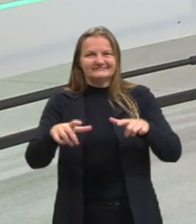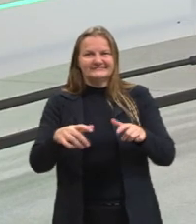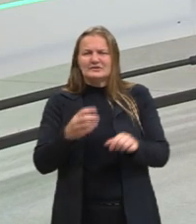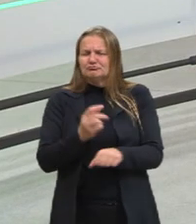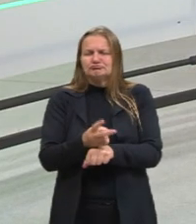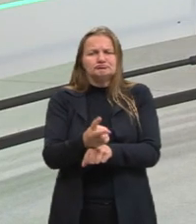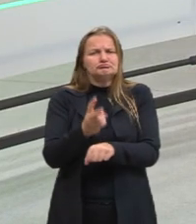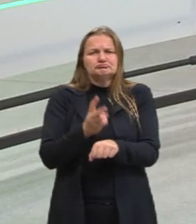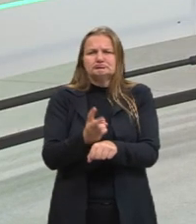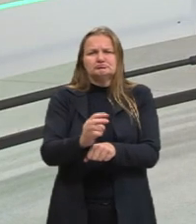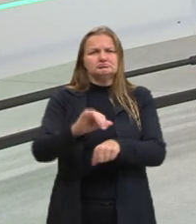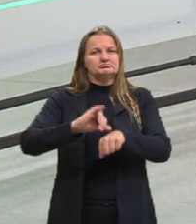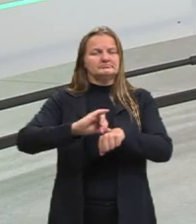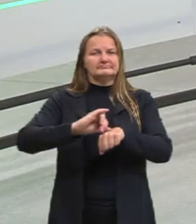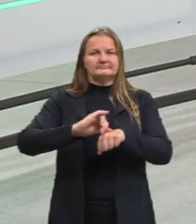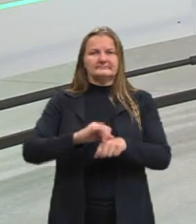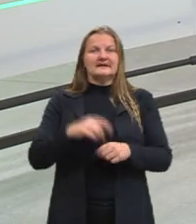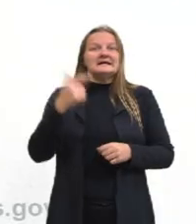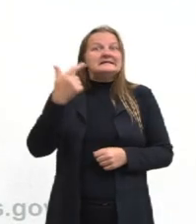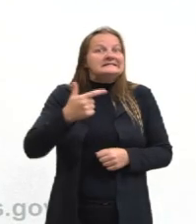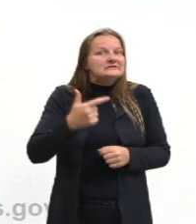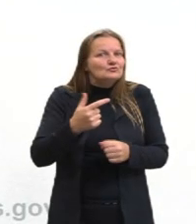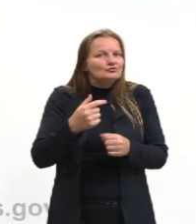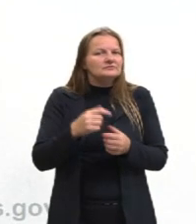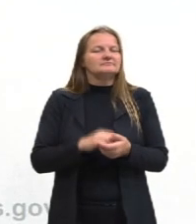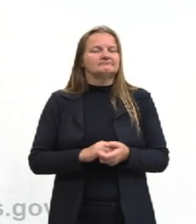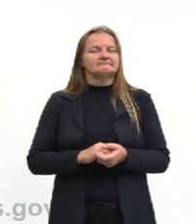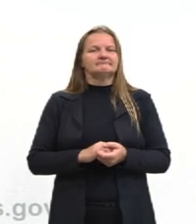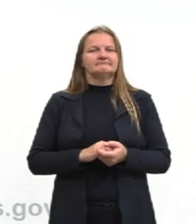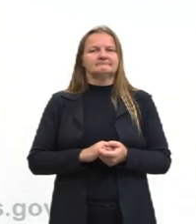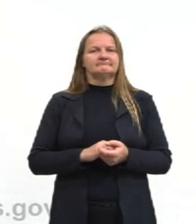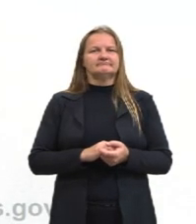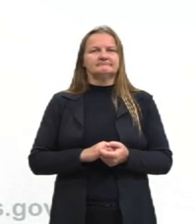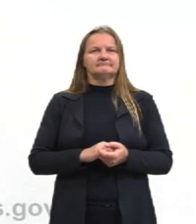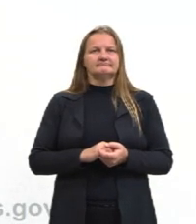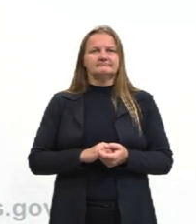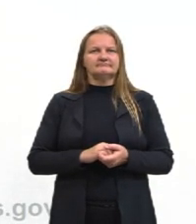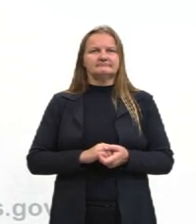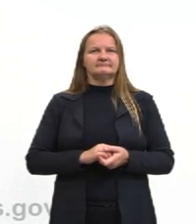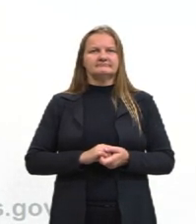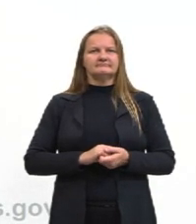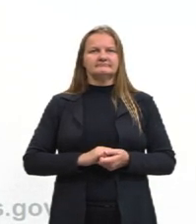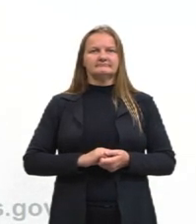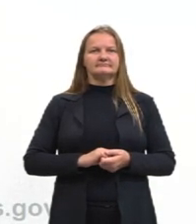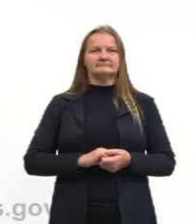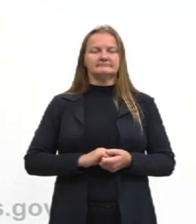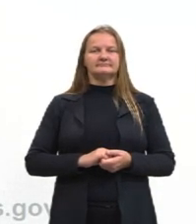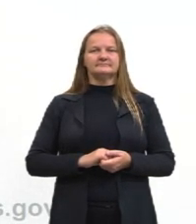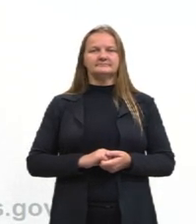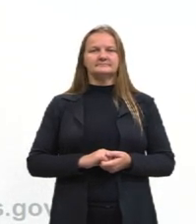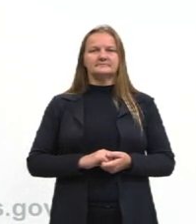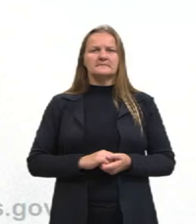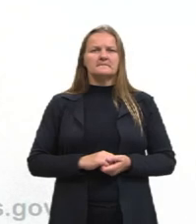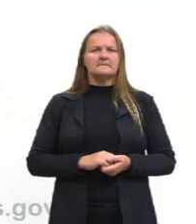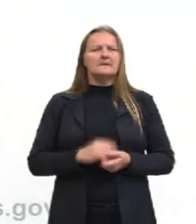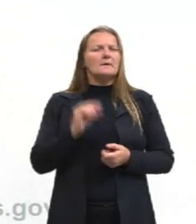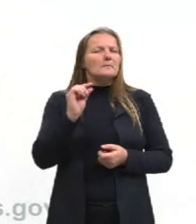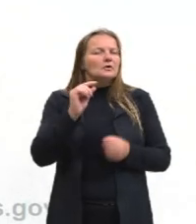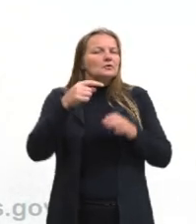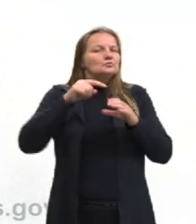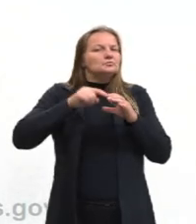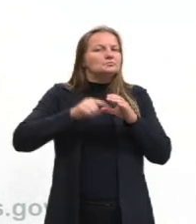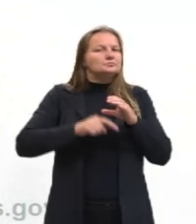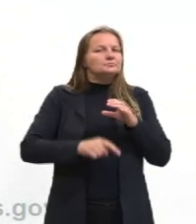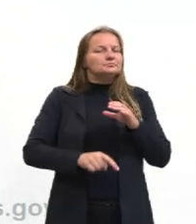continuar aqui. A segunda parte, tá? Ela já não é tão simples da gente pensar, né? Por causa do nosso